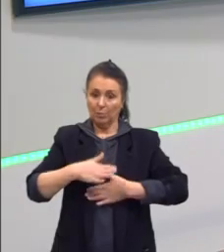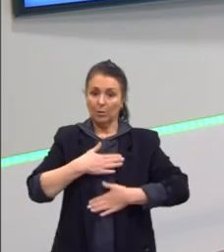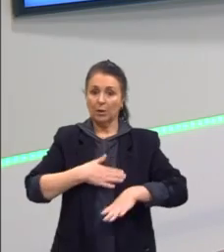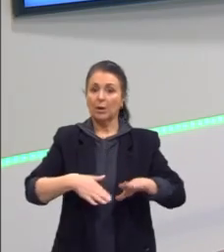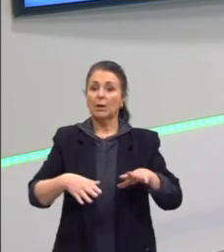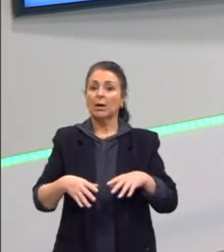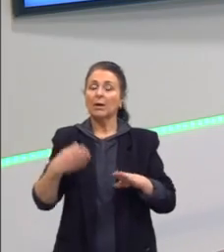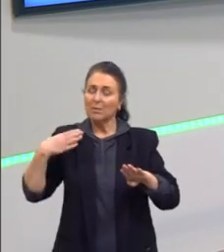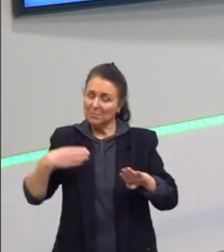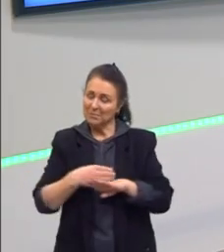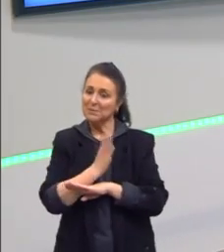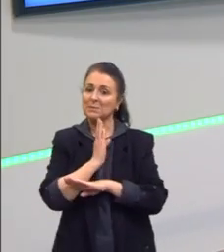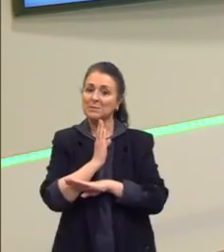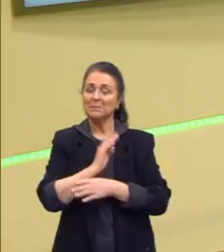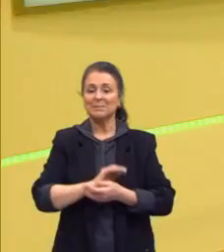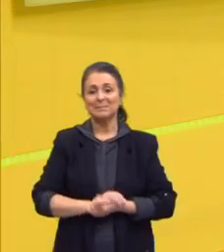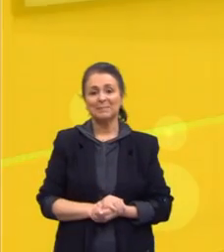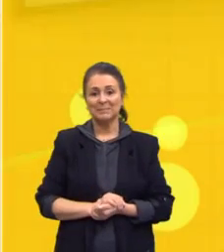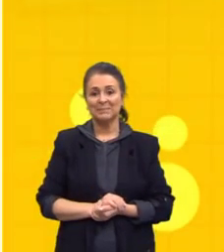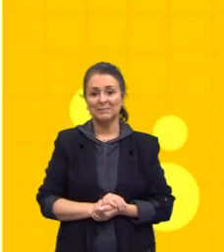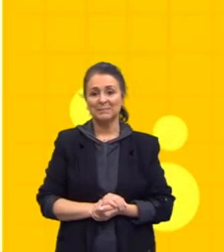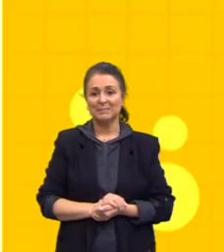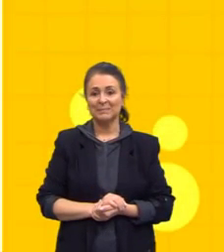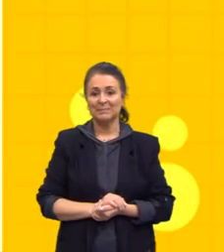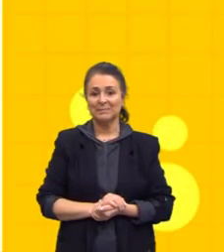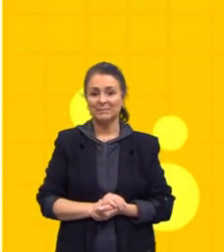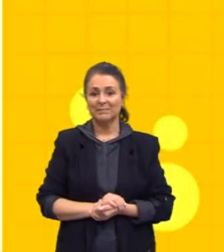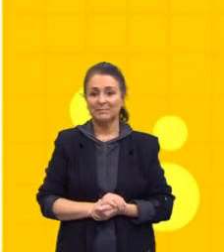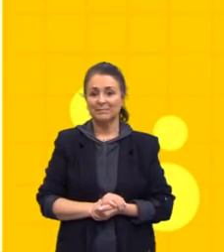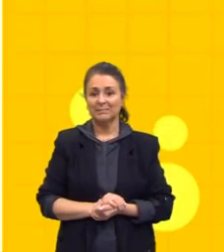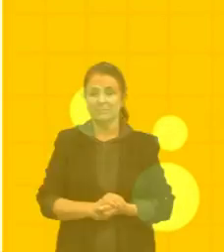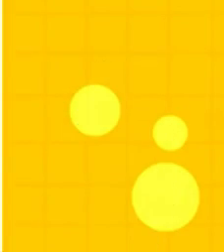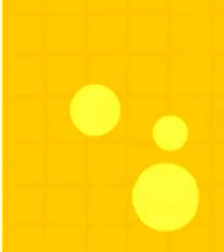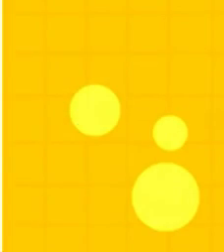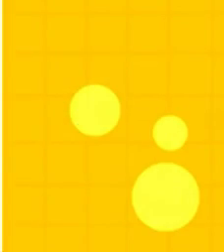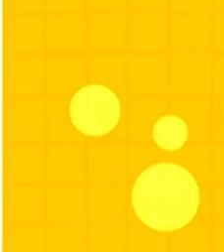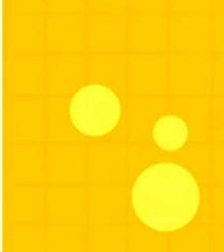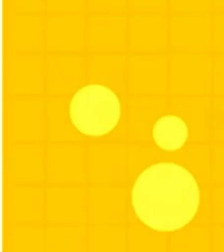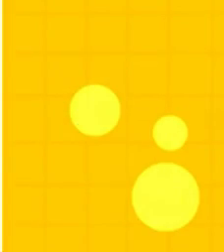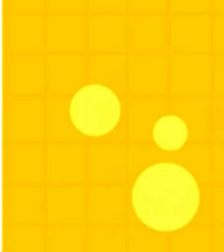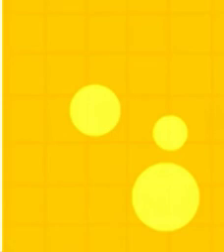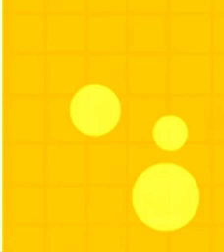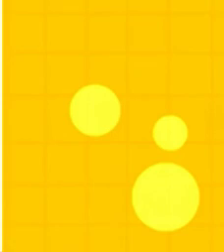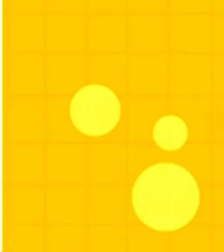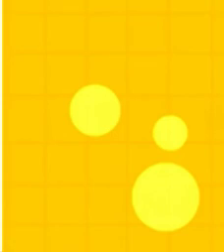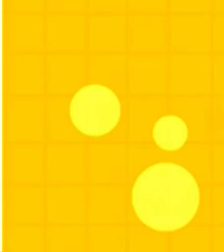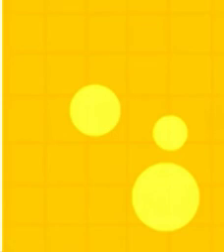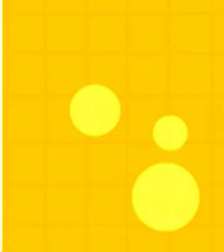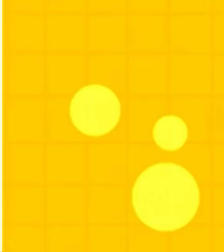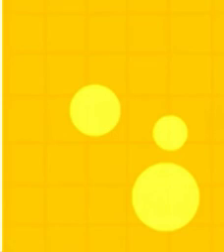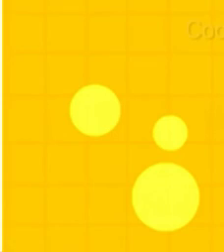E partiu passar. Música Música Música